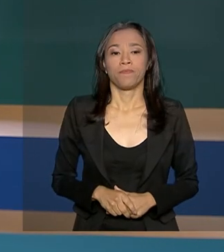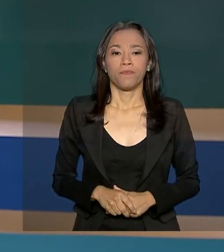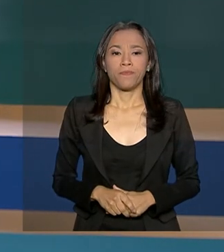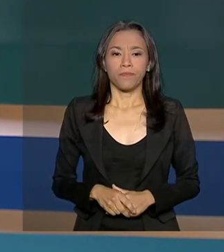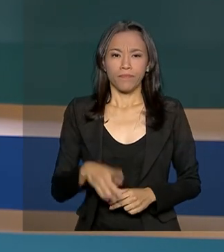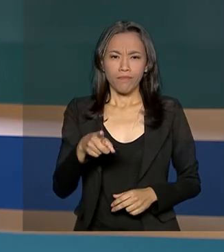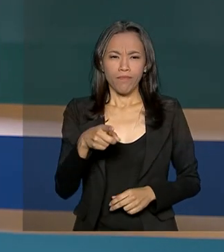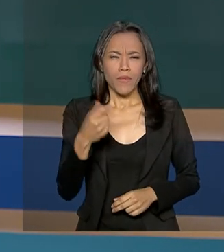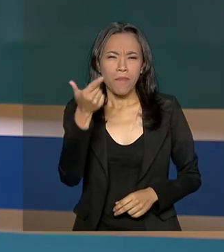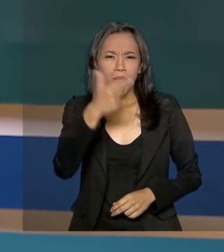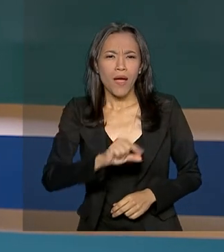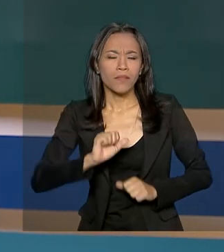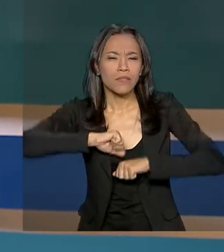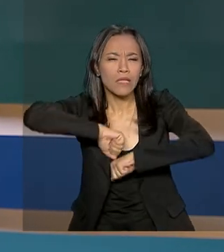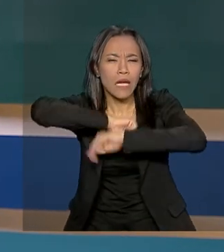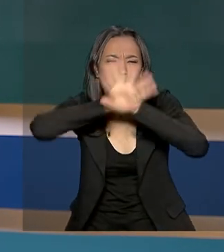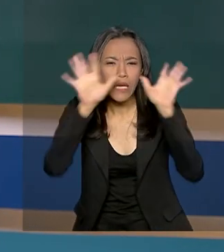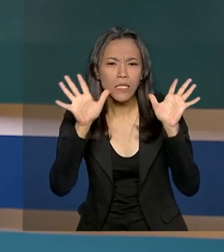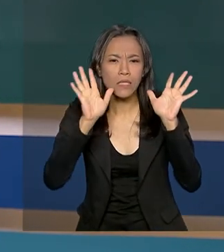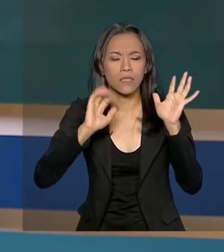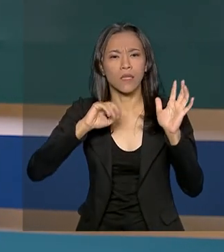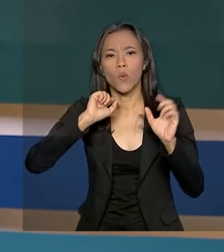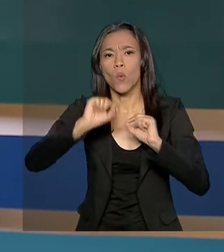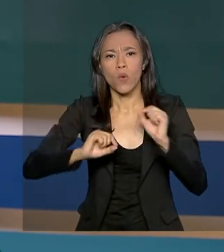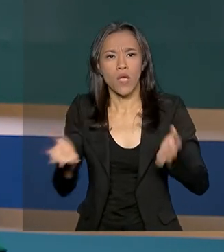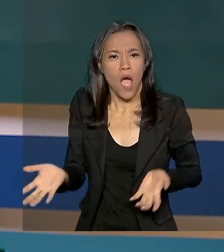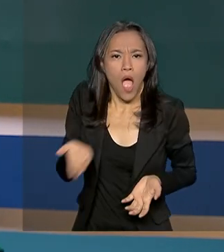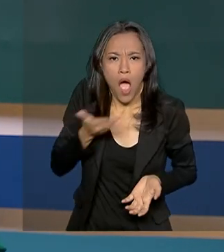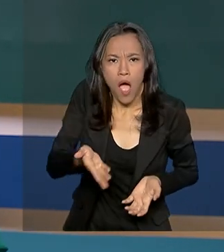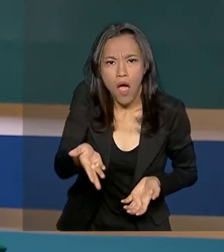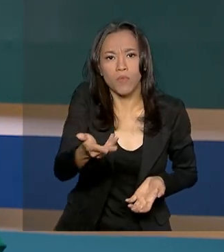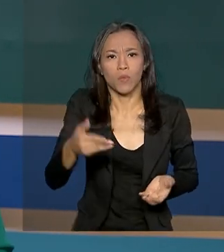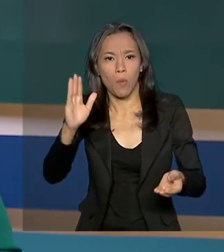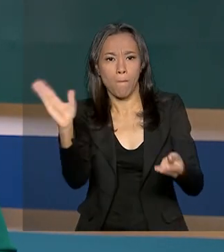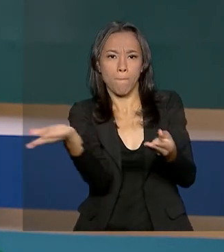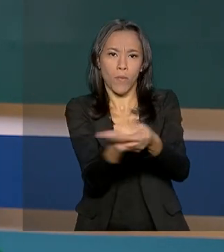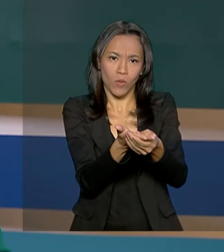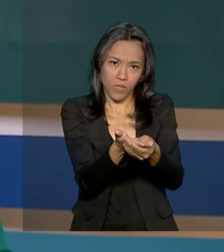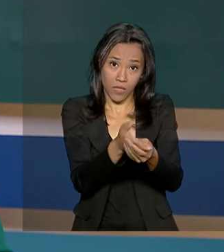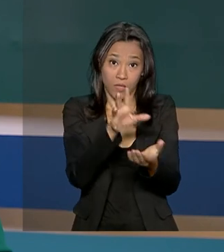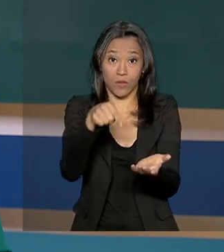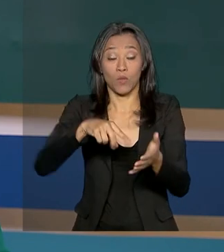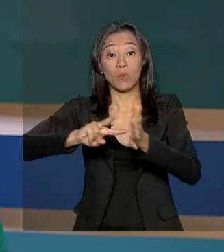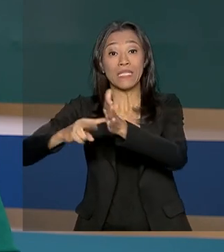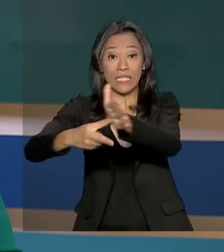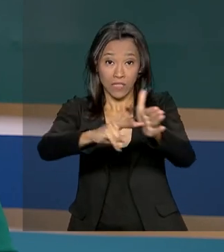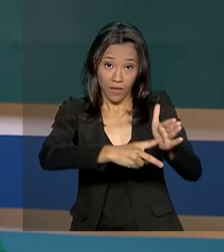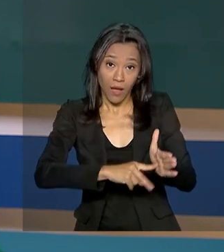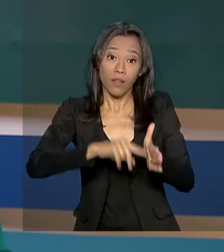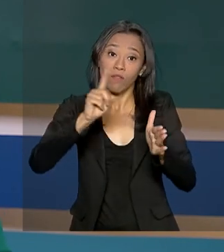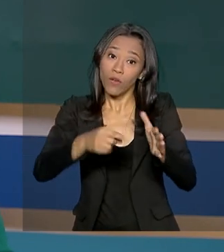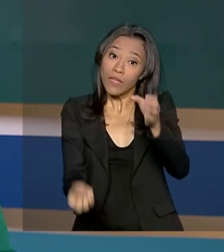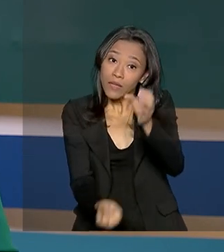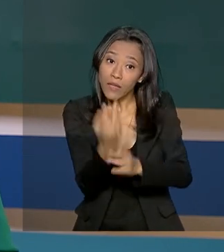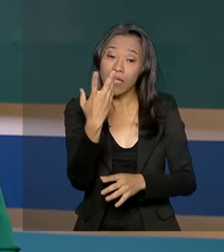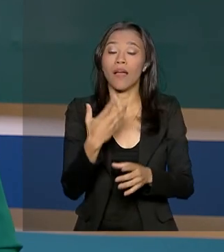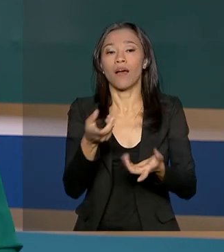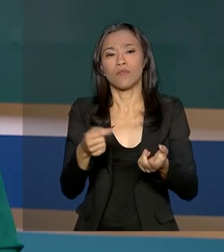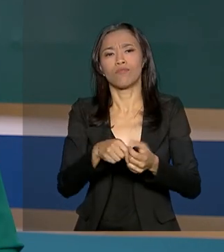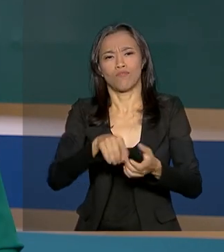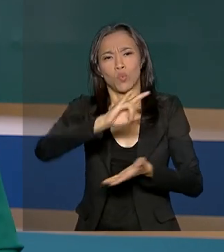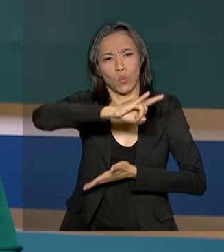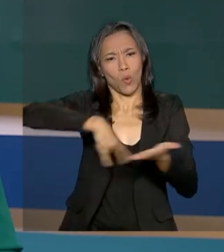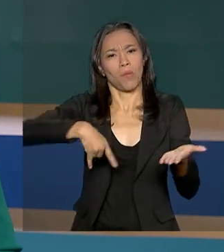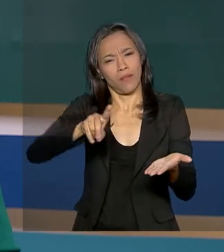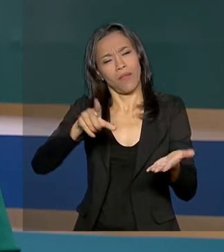Para dar mais transparência e agilidade aos processos de registro dos sindicatos, foi criado o E-Sindical. É menos